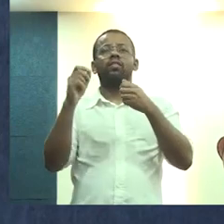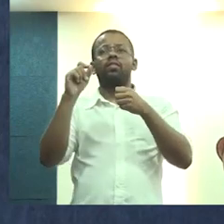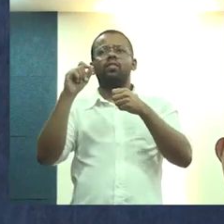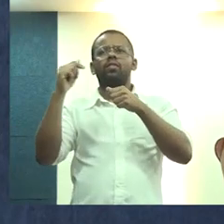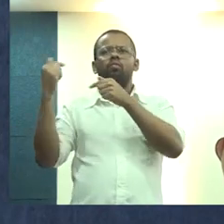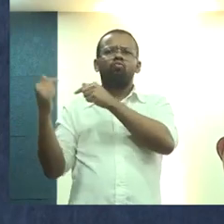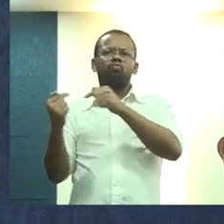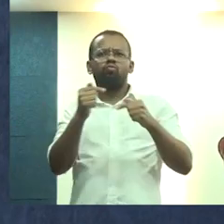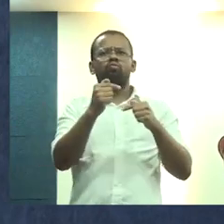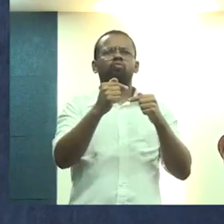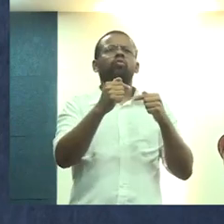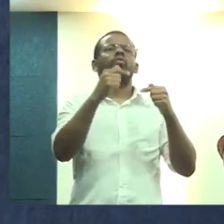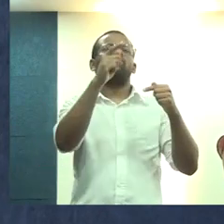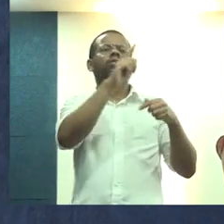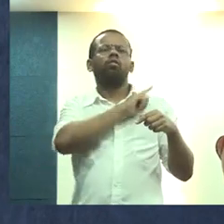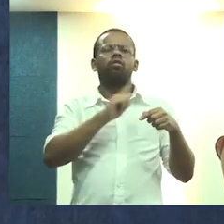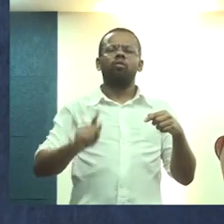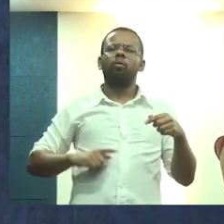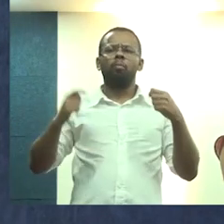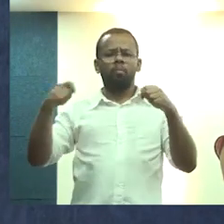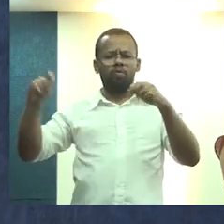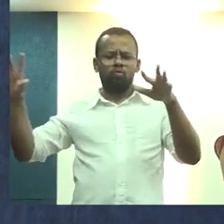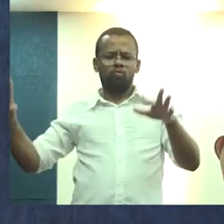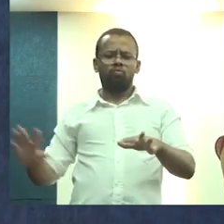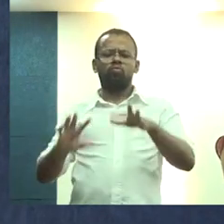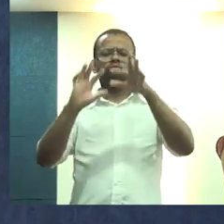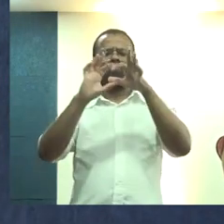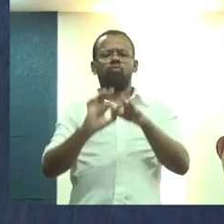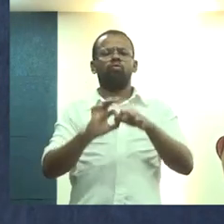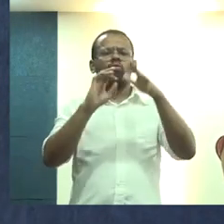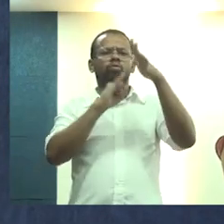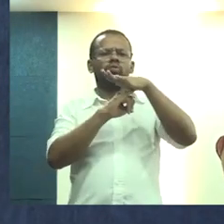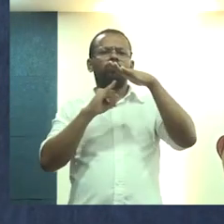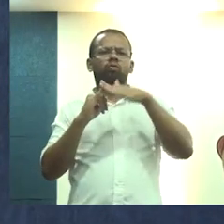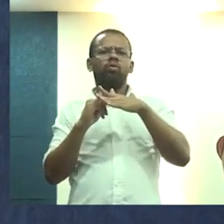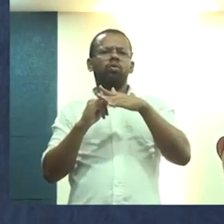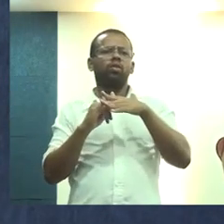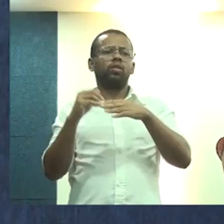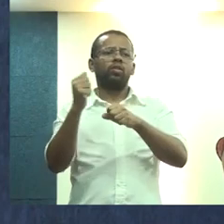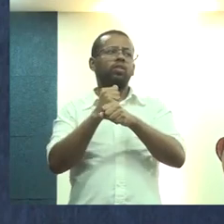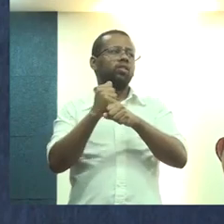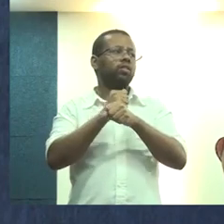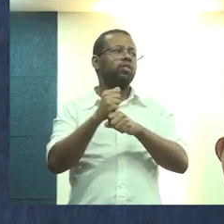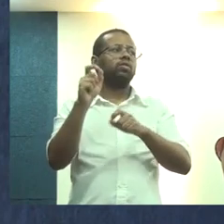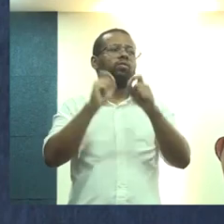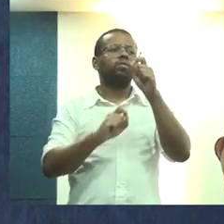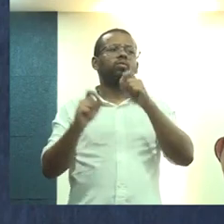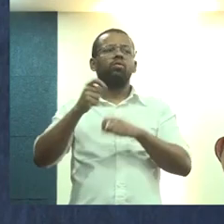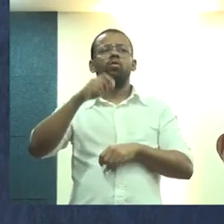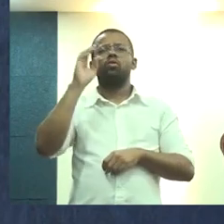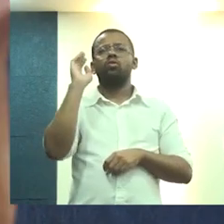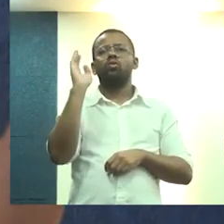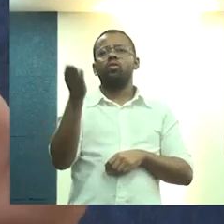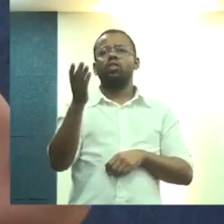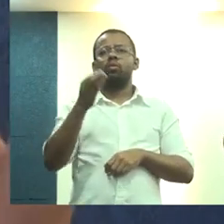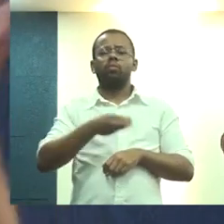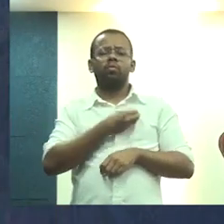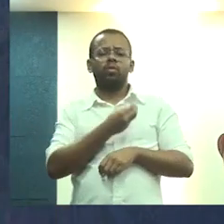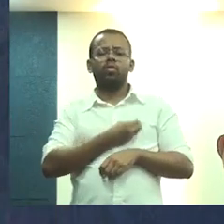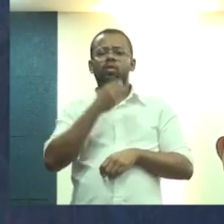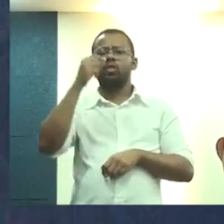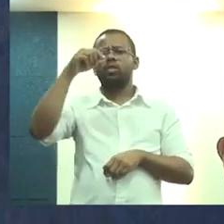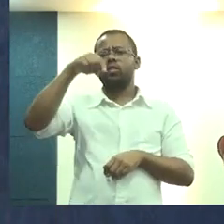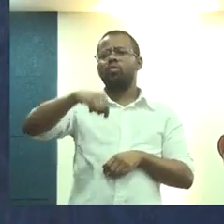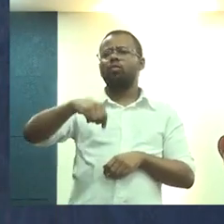política pública, a gente precisa unir todas essas entidades. E esse ano é isso, como já está aqui